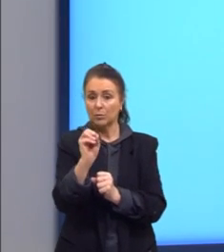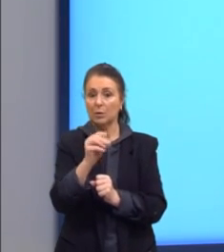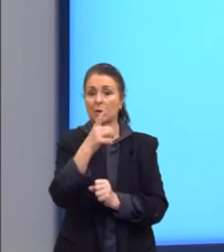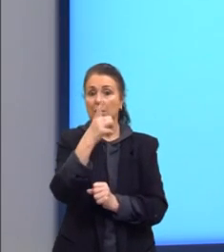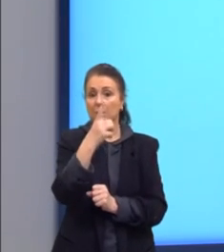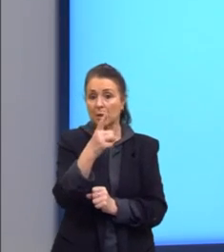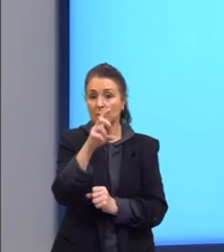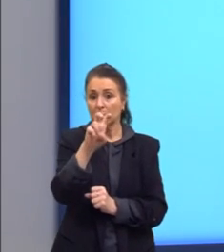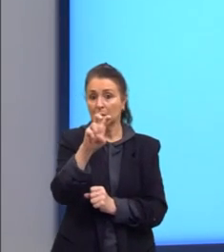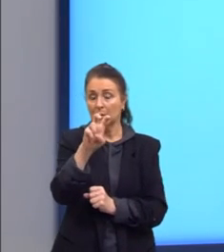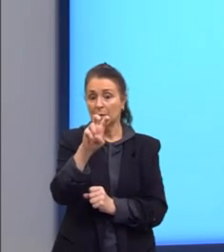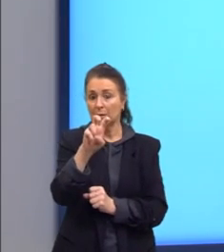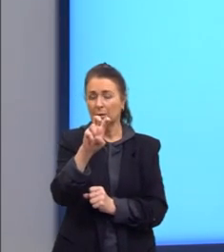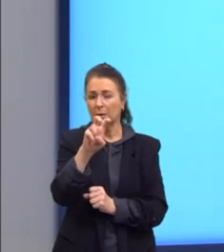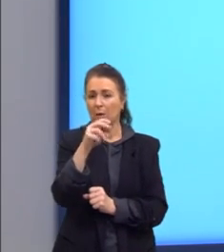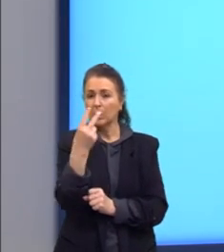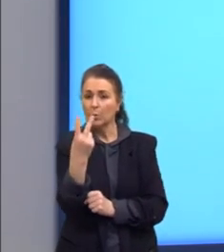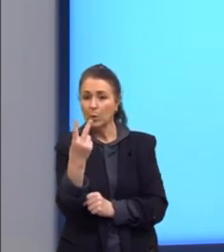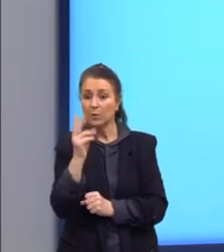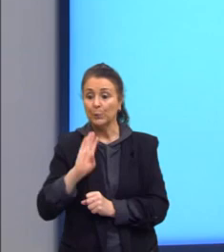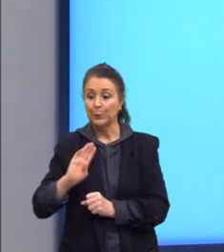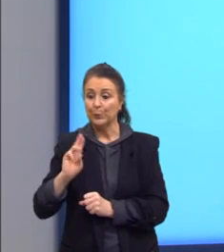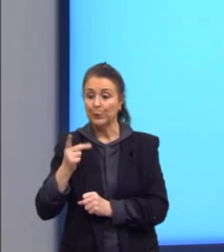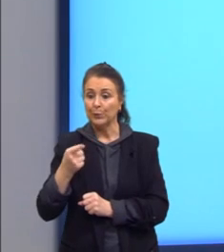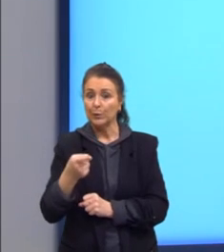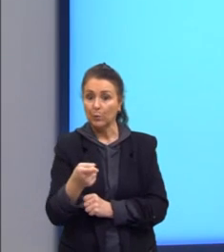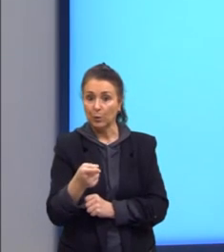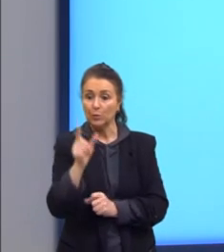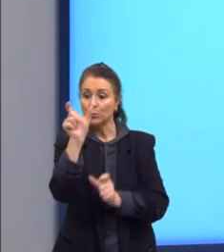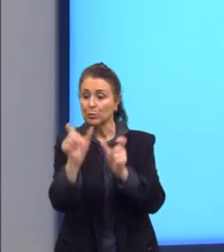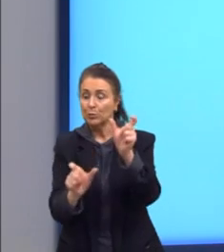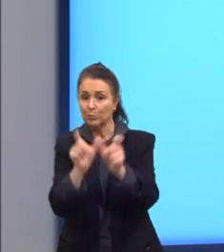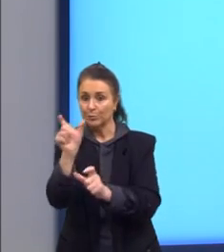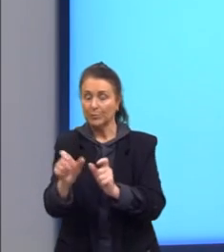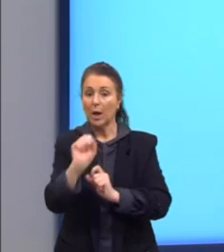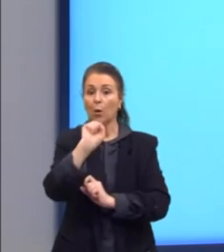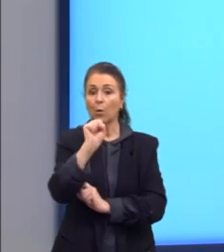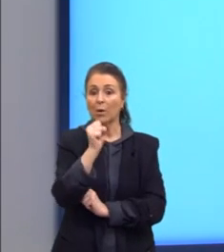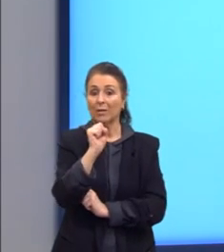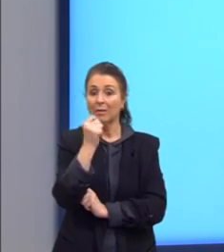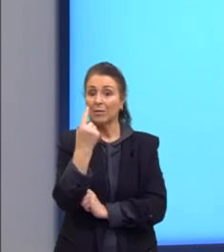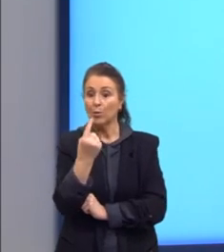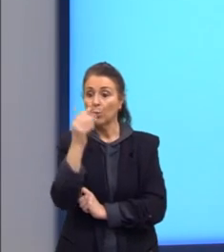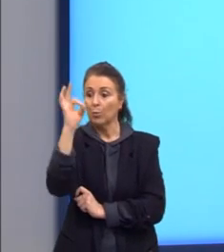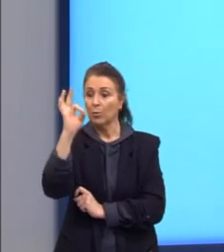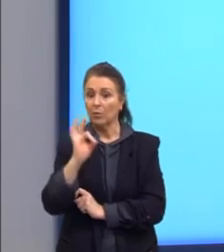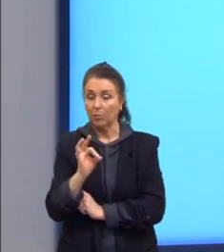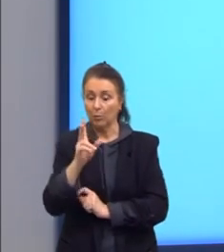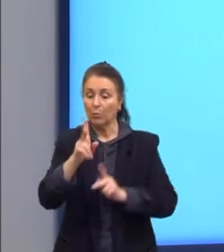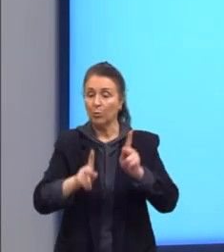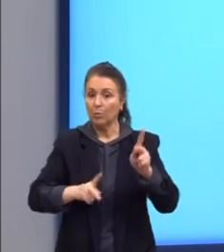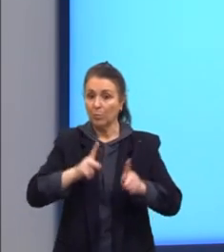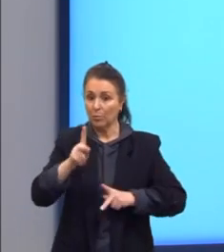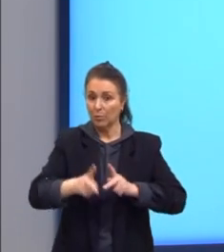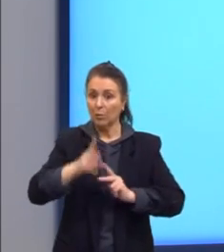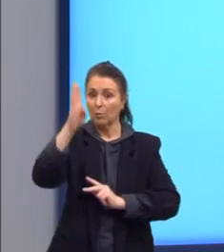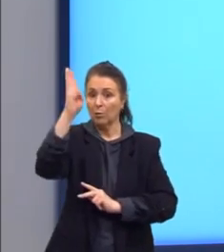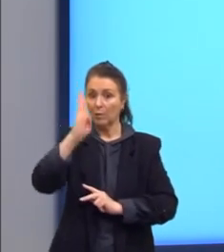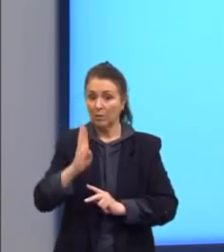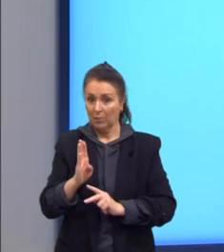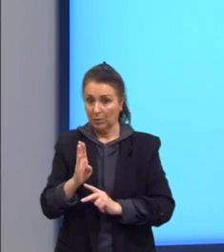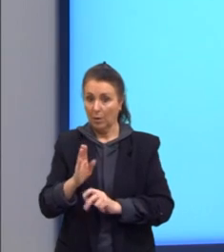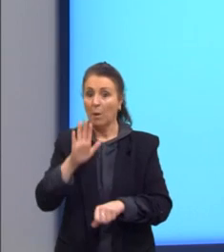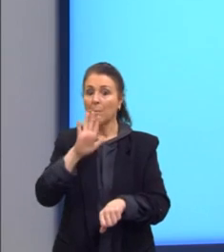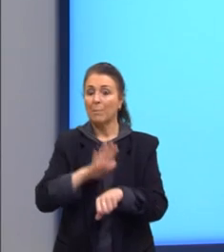152 milhões de usuários, ou seja, 81% da população com mais de